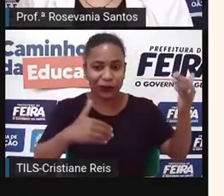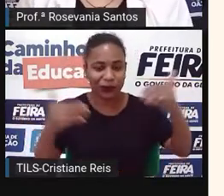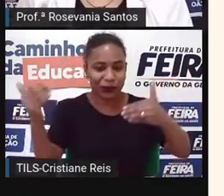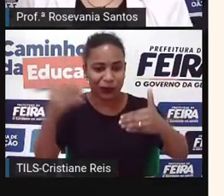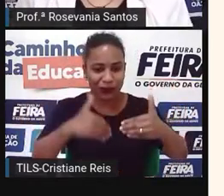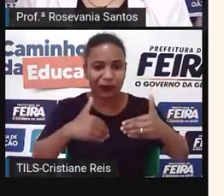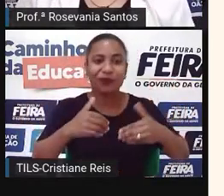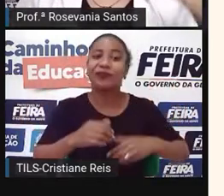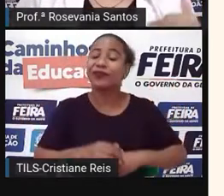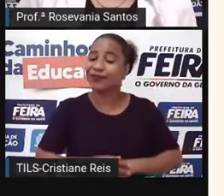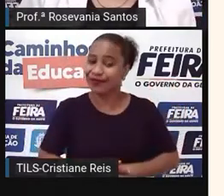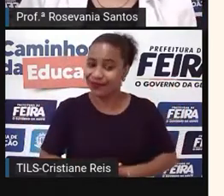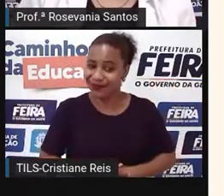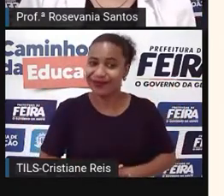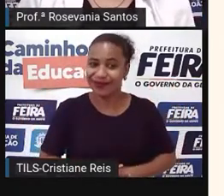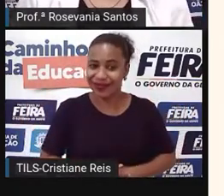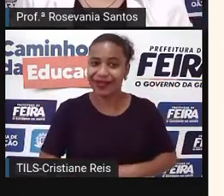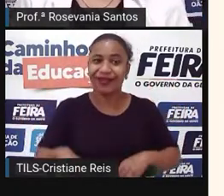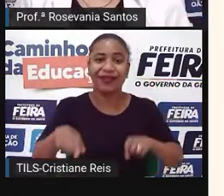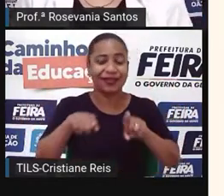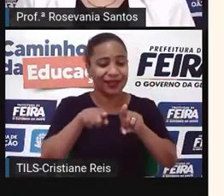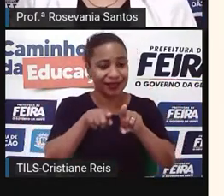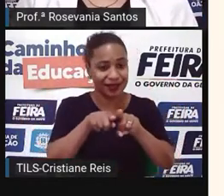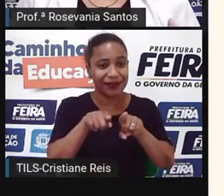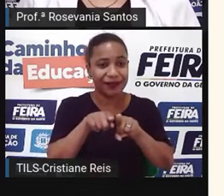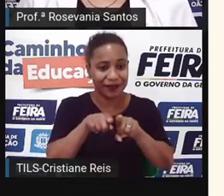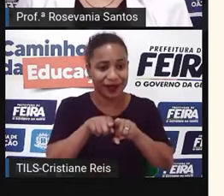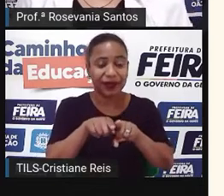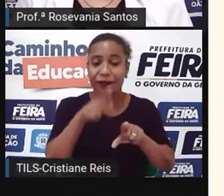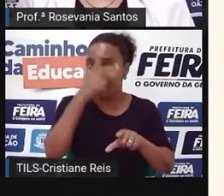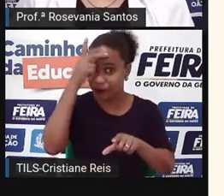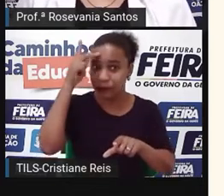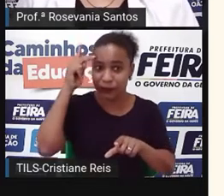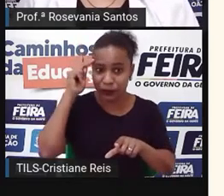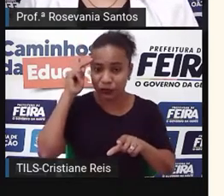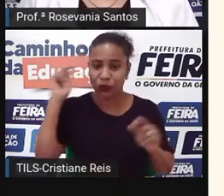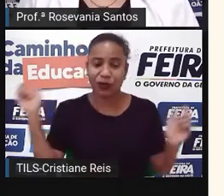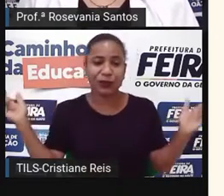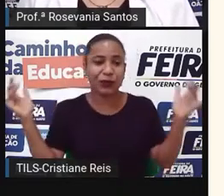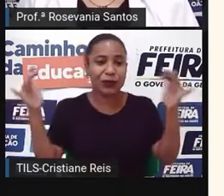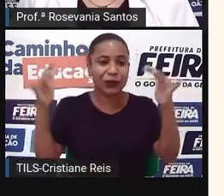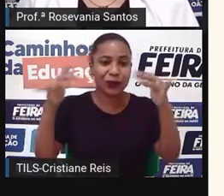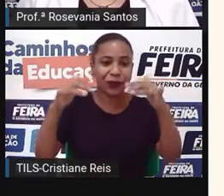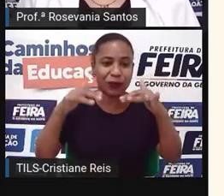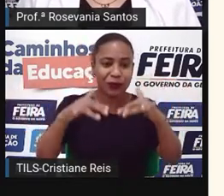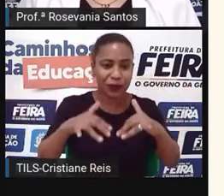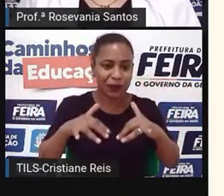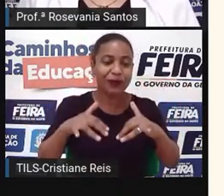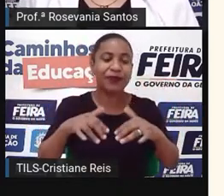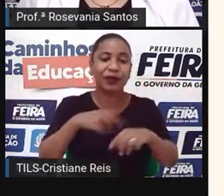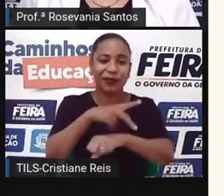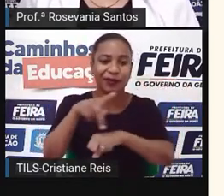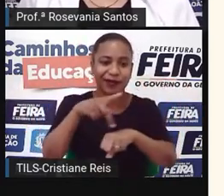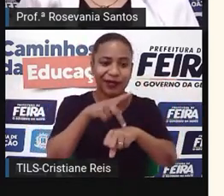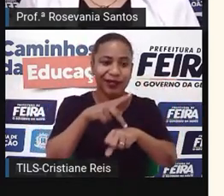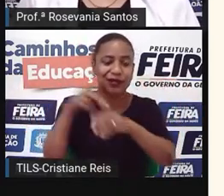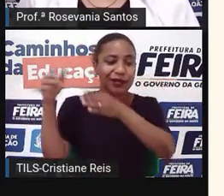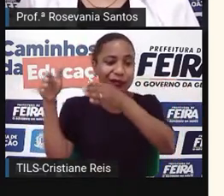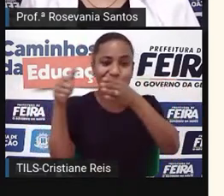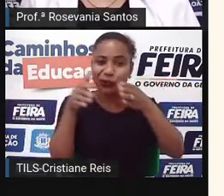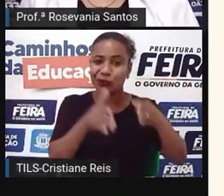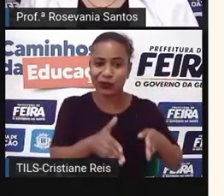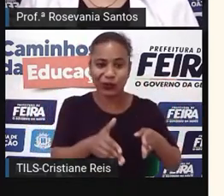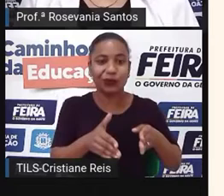crescimento vegetativo e também pelo número de imigrantes, né, que chegam nesse país e a que recebe muito,